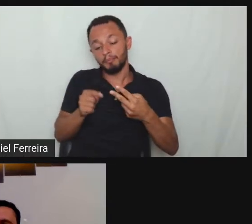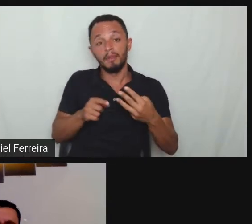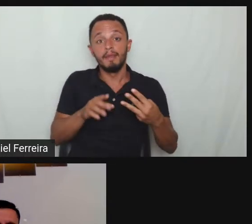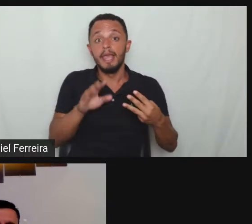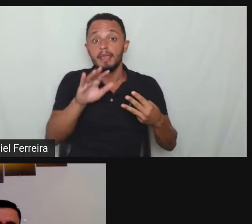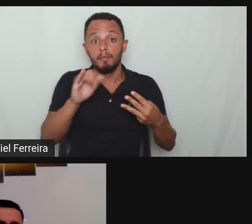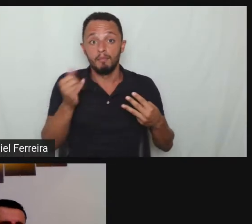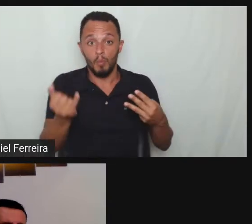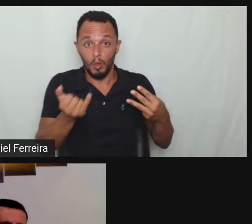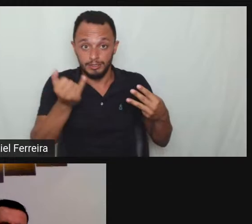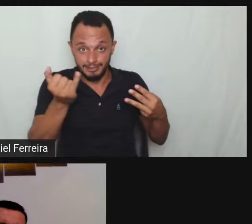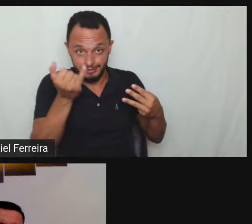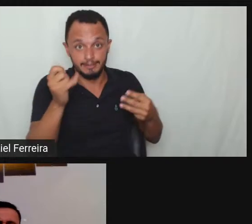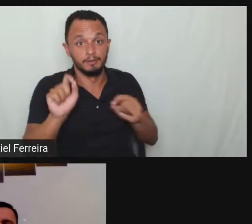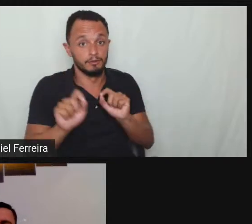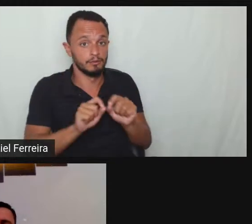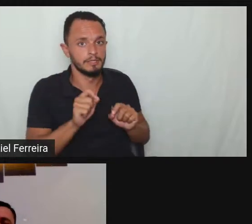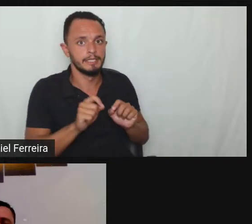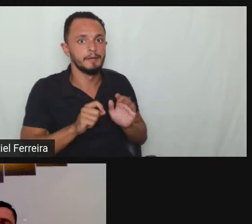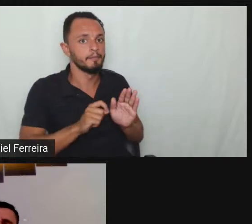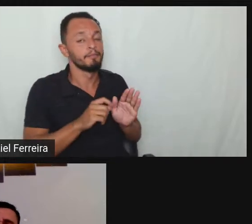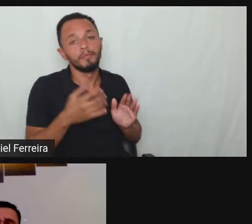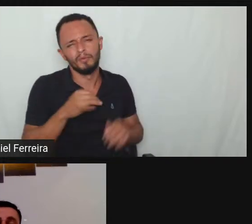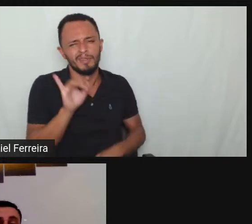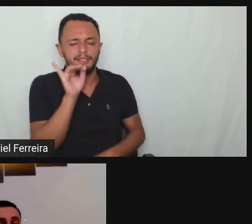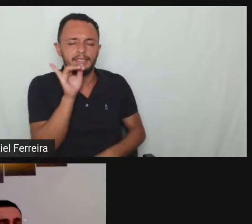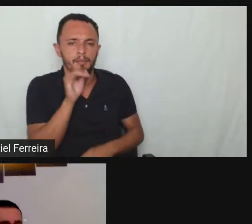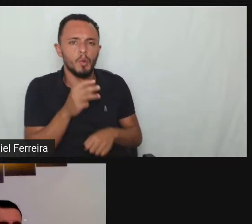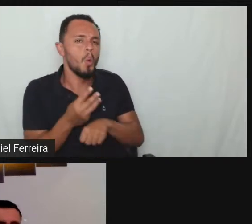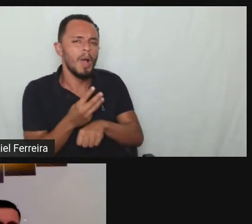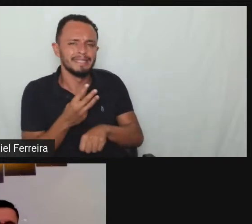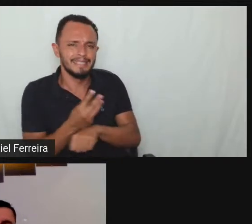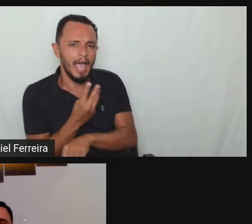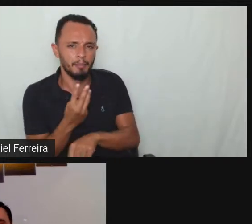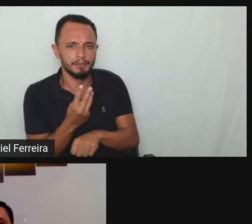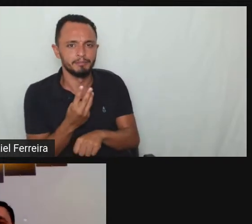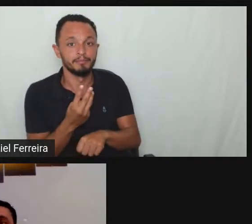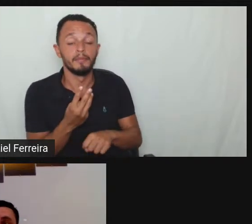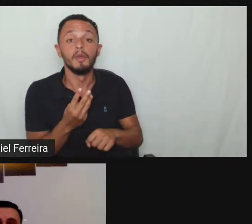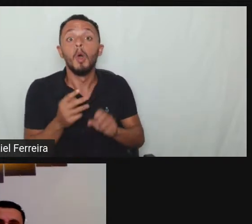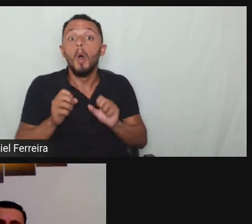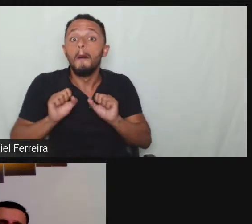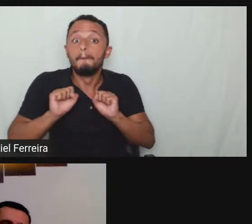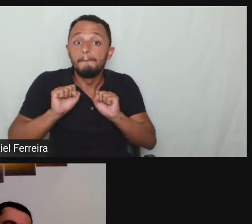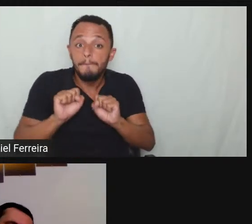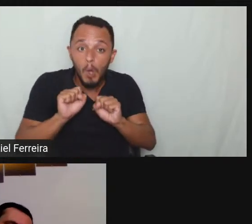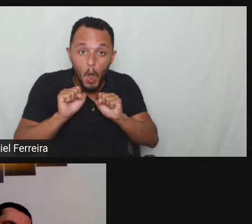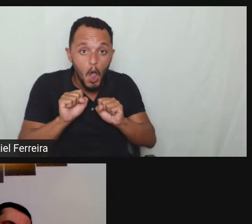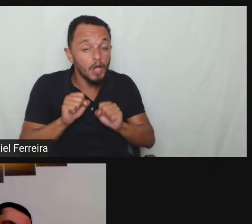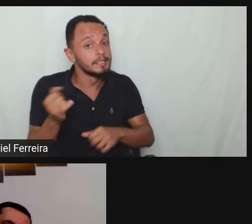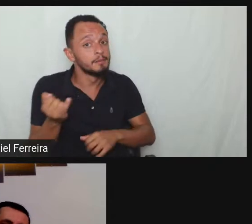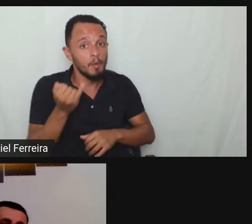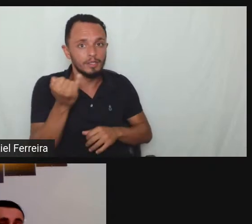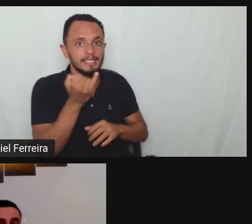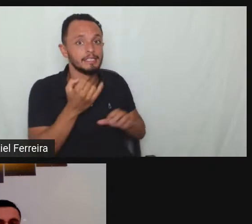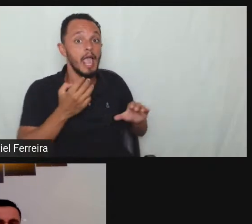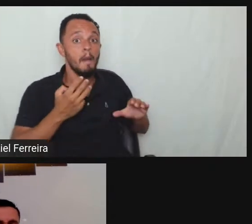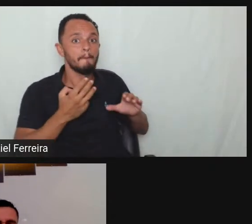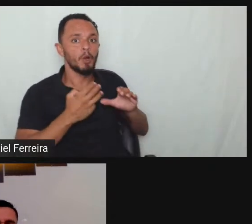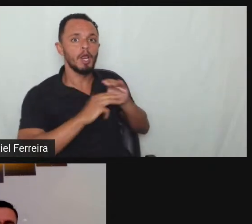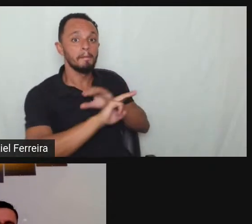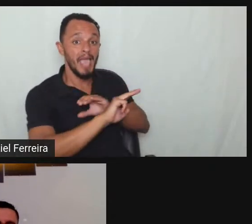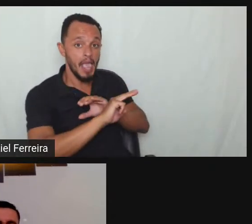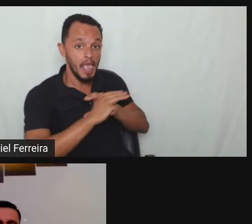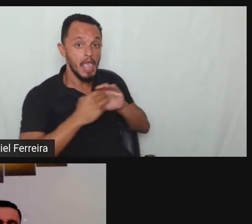hoje o pessoal usa WhatsApp para conversar tem e-mails que você pode mandar muita empresa grande geralmente até